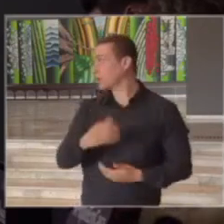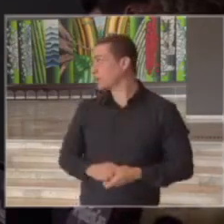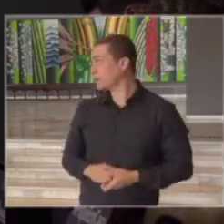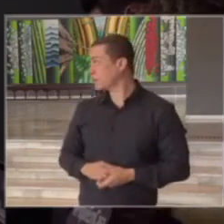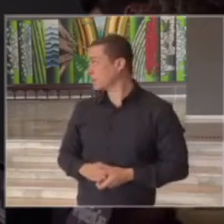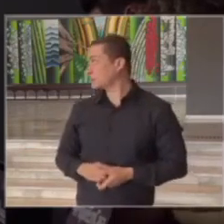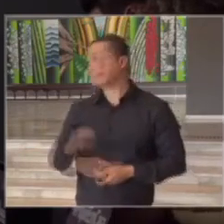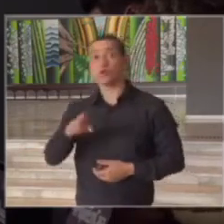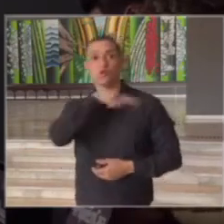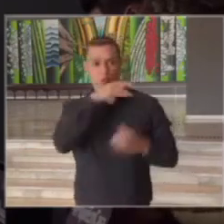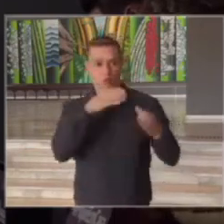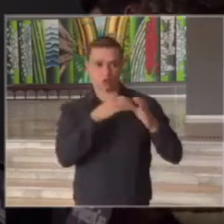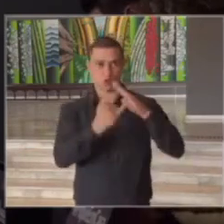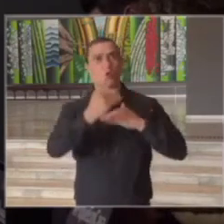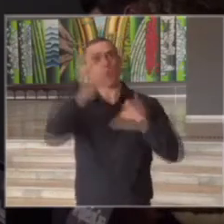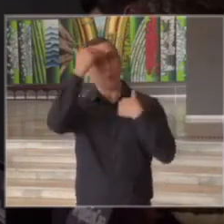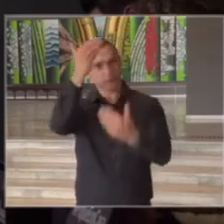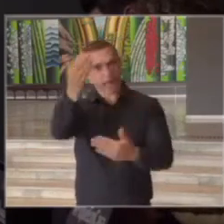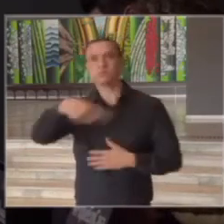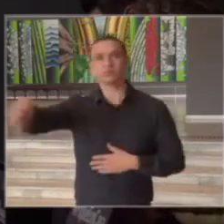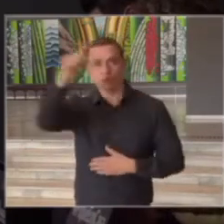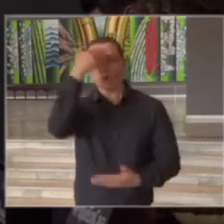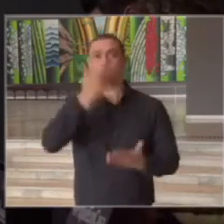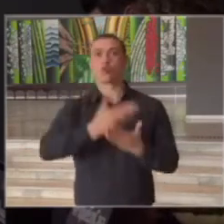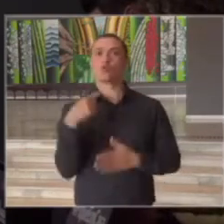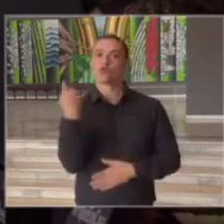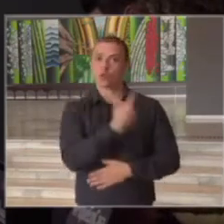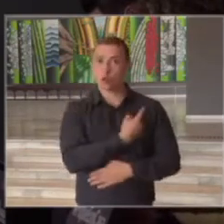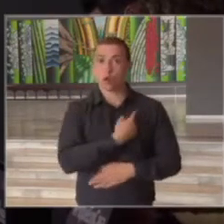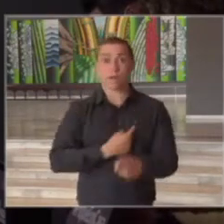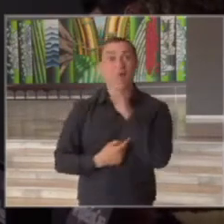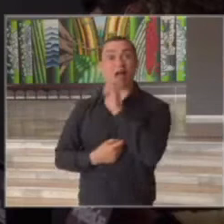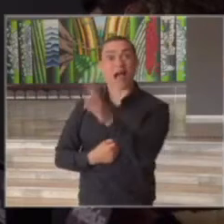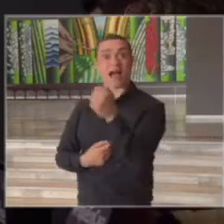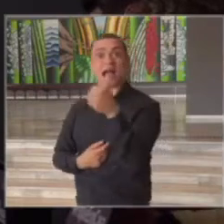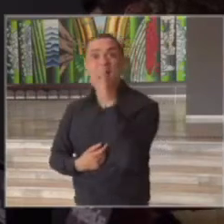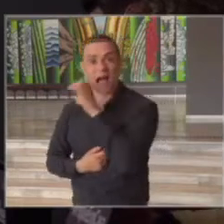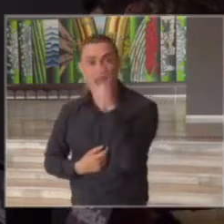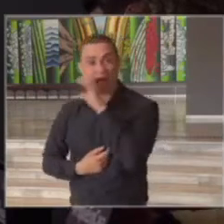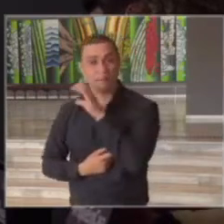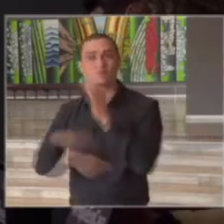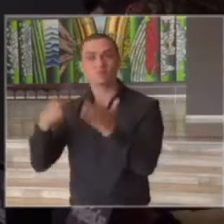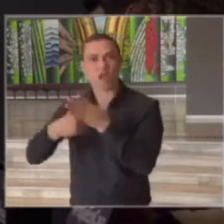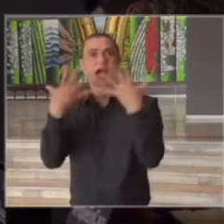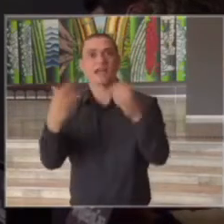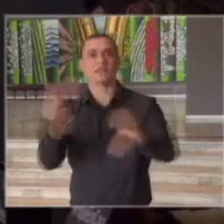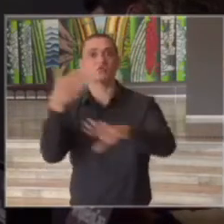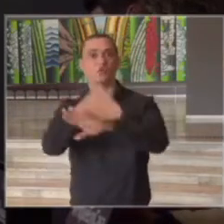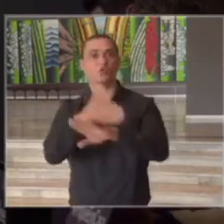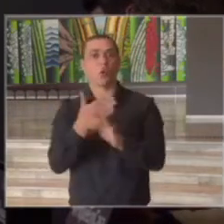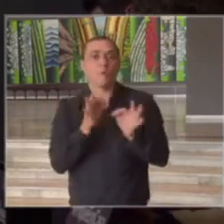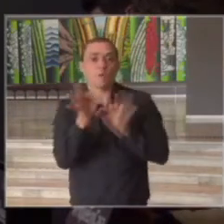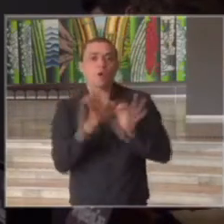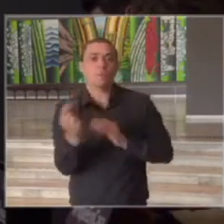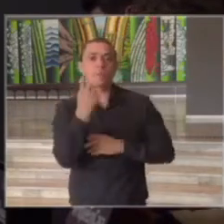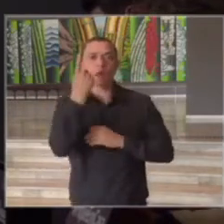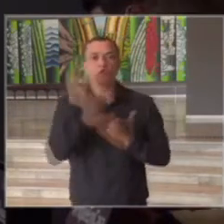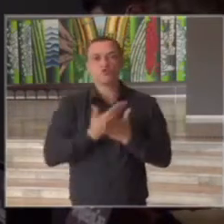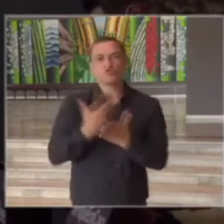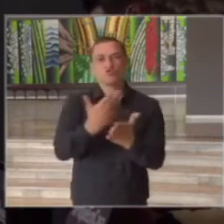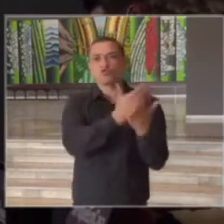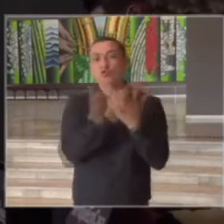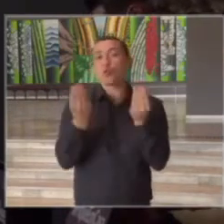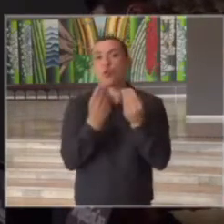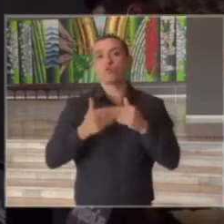agradece as pessoas que confiaram na rede de resposta rápida e acertaram participar desses pilotos que definirão